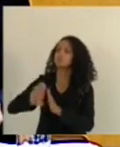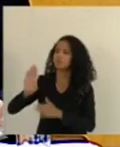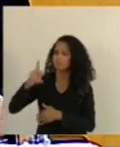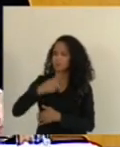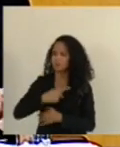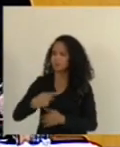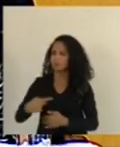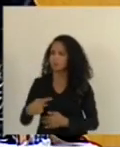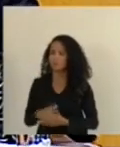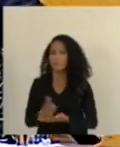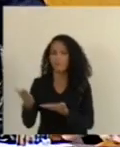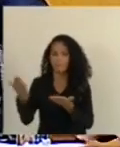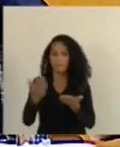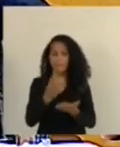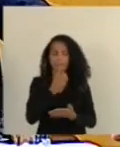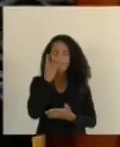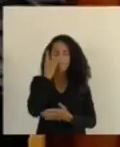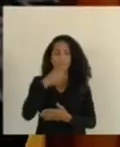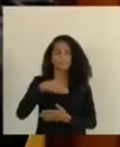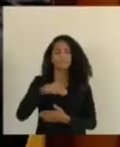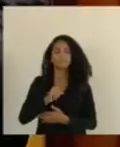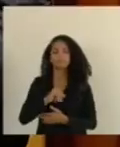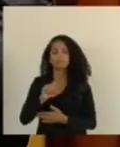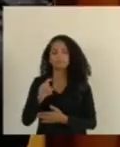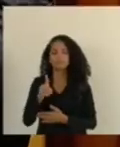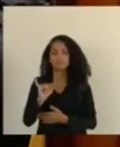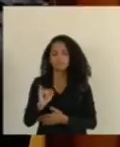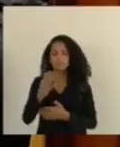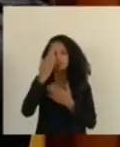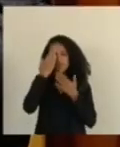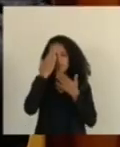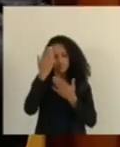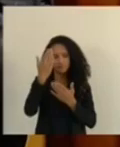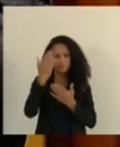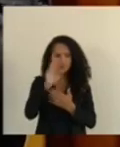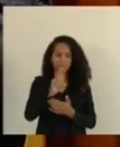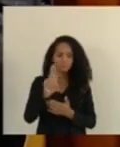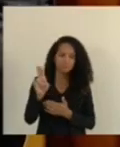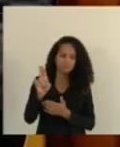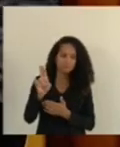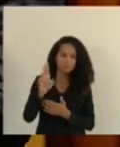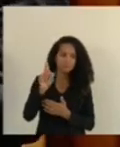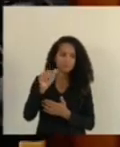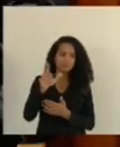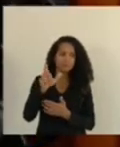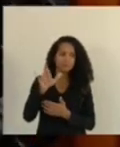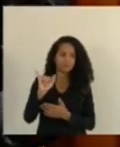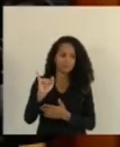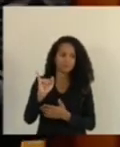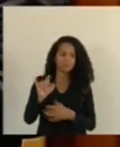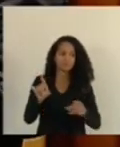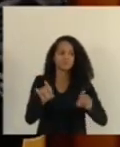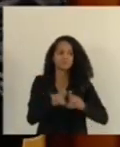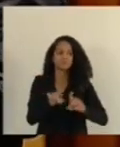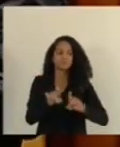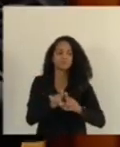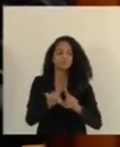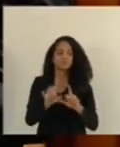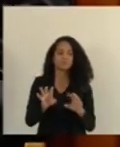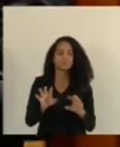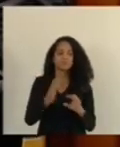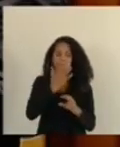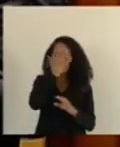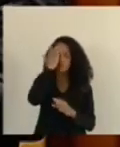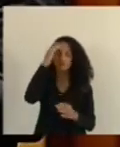Pela ordem, deputado Sérgio Majeski. Eu quero agradecer em nome do deputado Daripagung, o pessoal que votou a